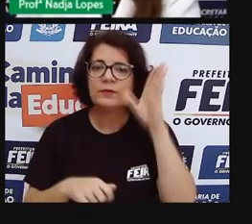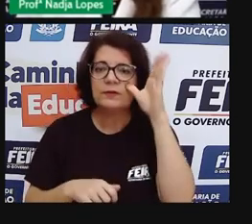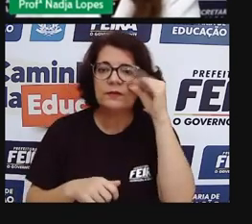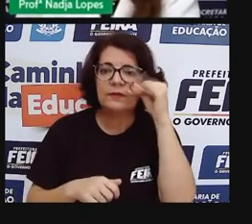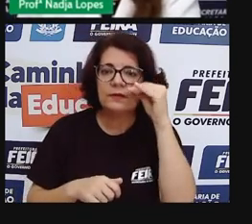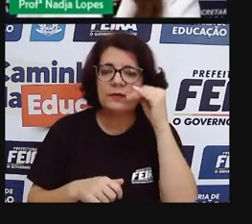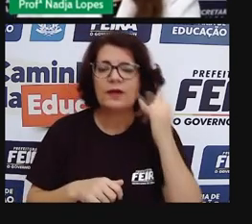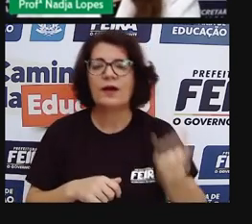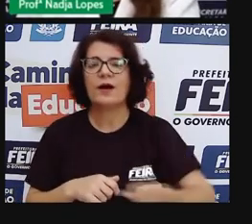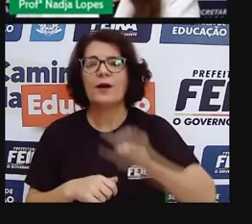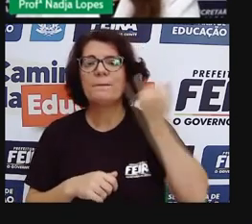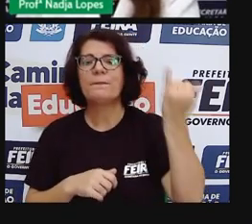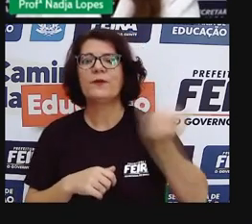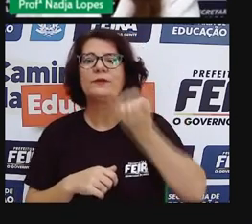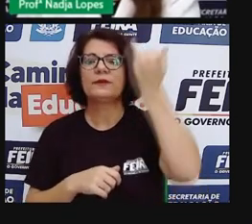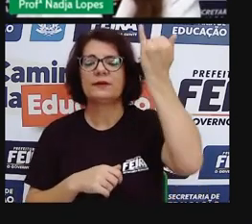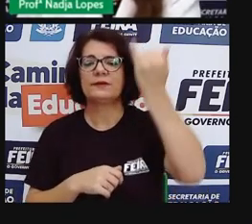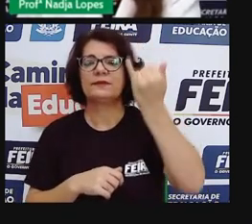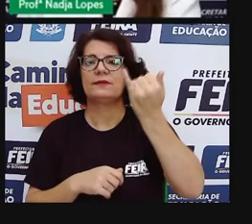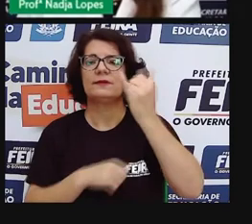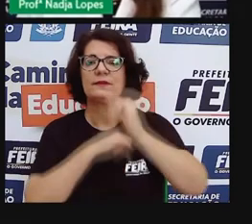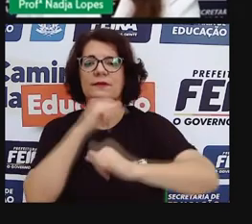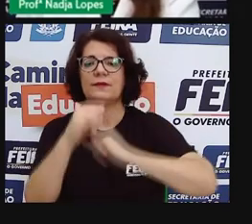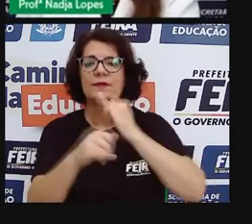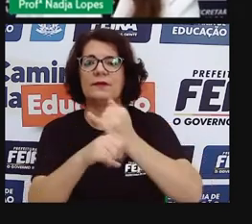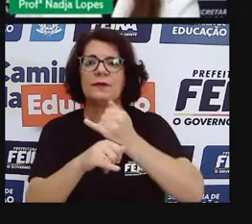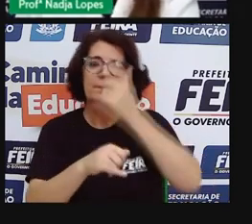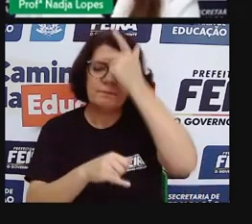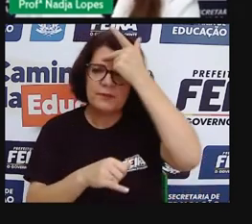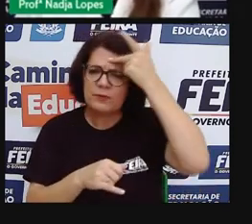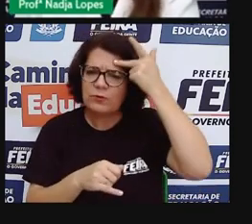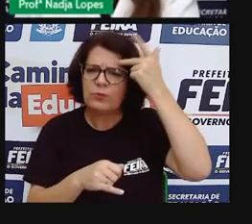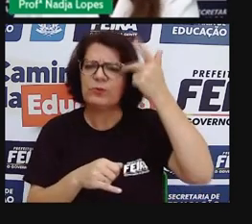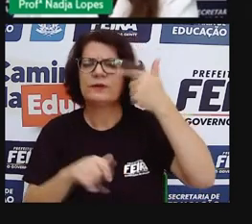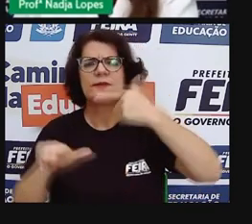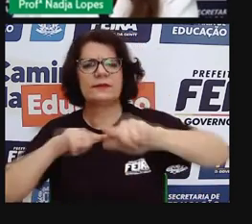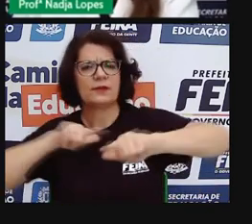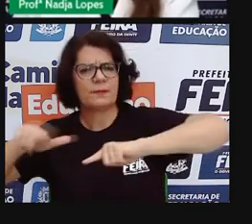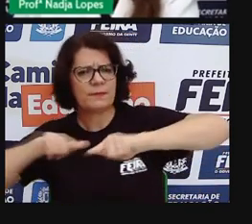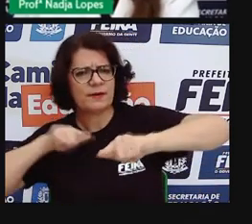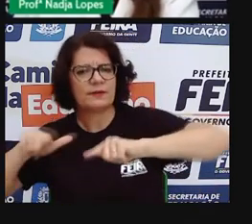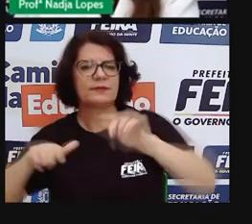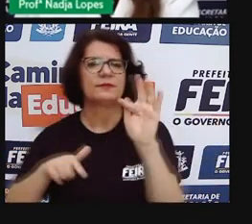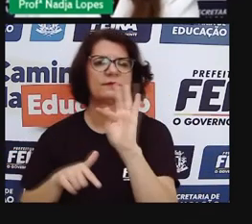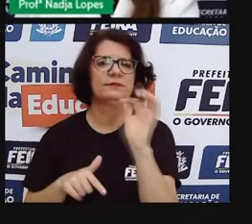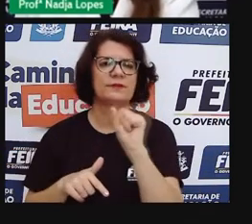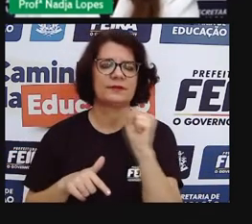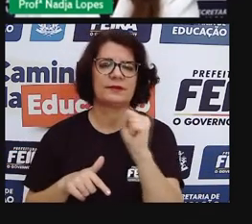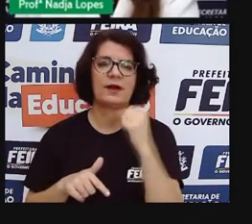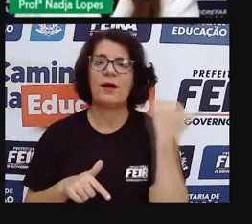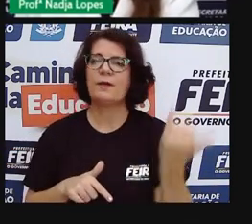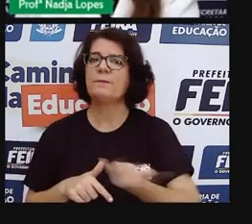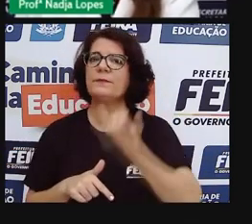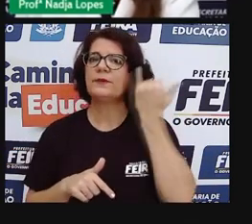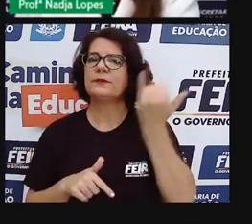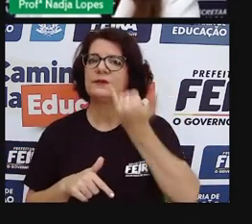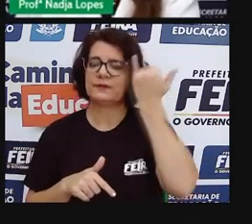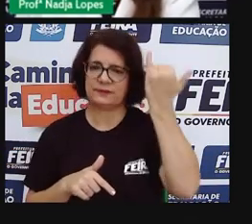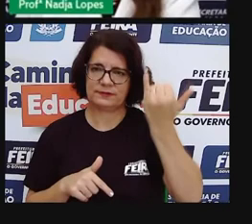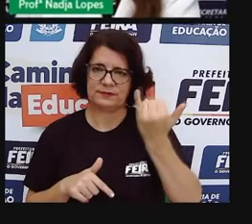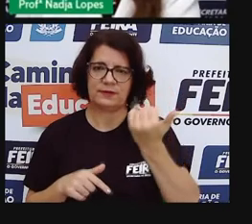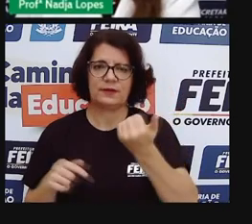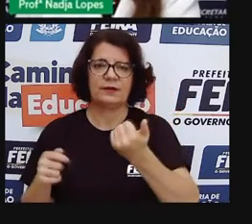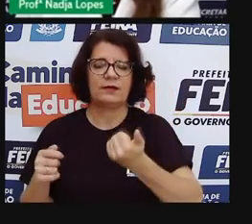sobre a importância desse povo, do povo que trabalha com feira, dos feirantes, a contribuição deles pra nossa